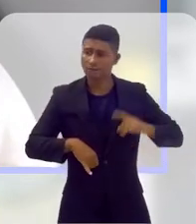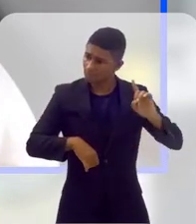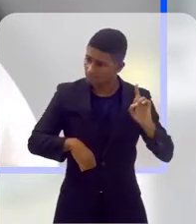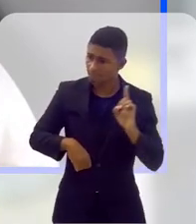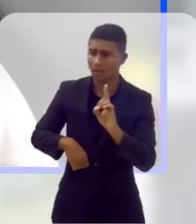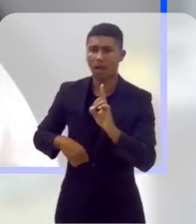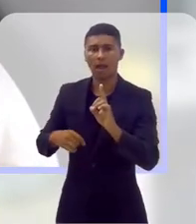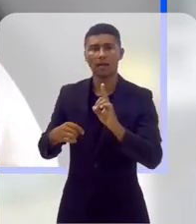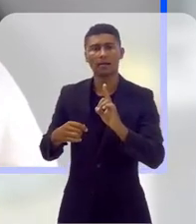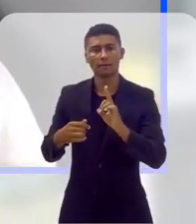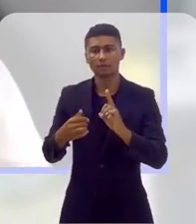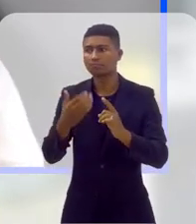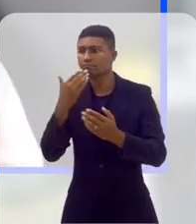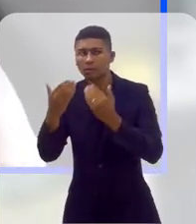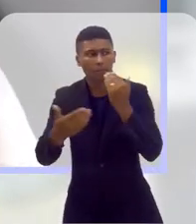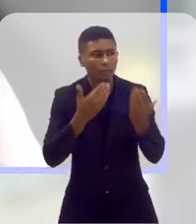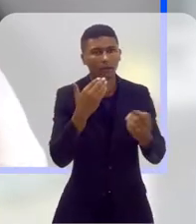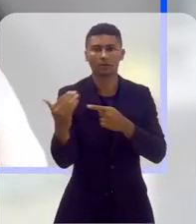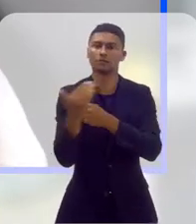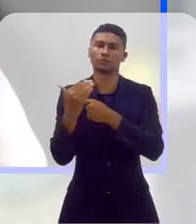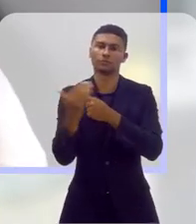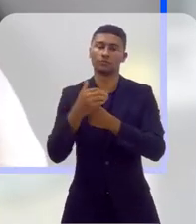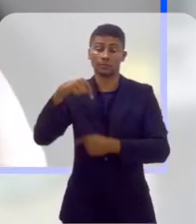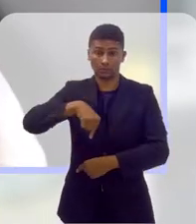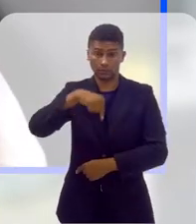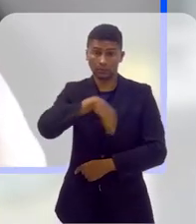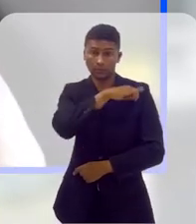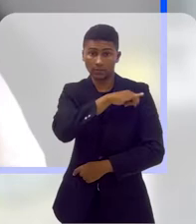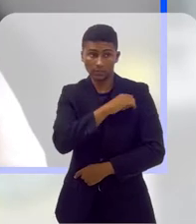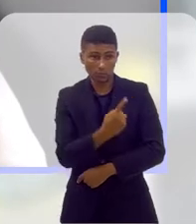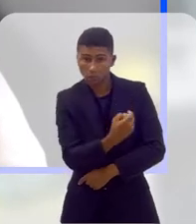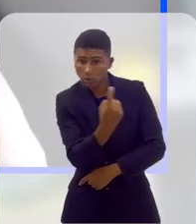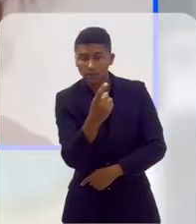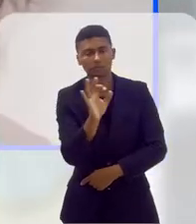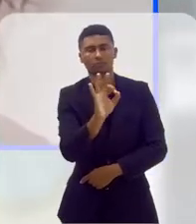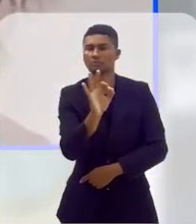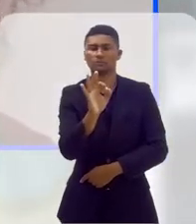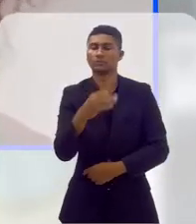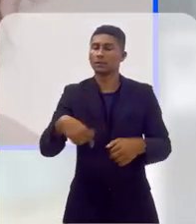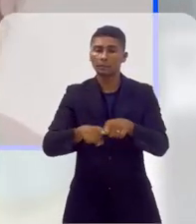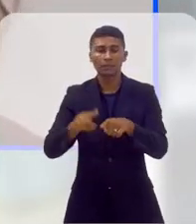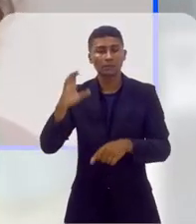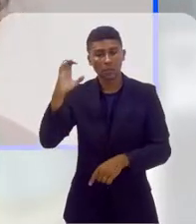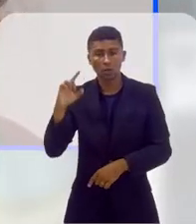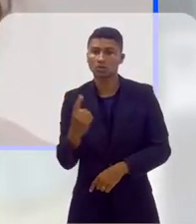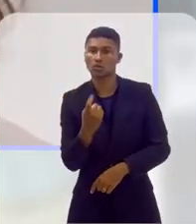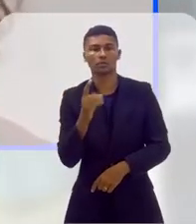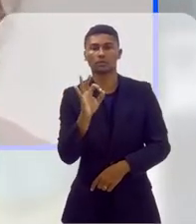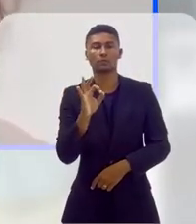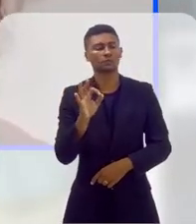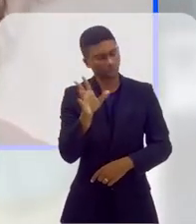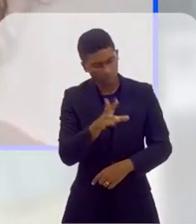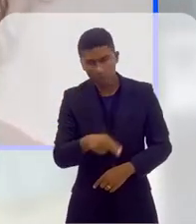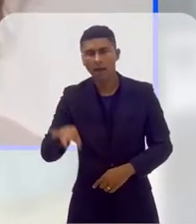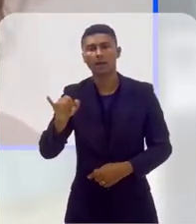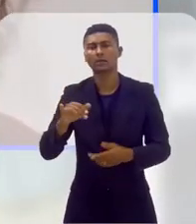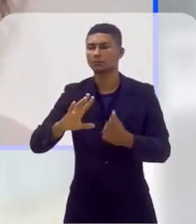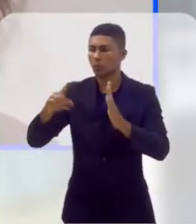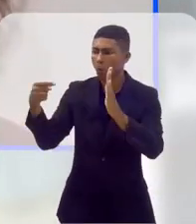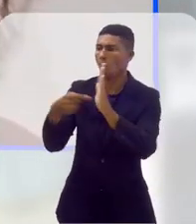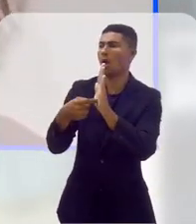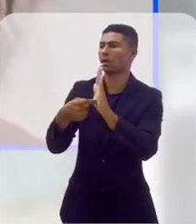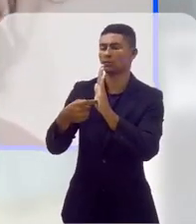estamos sozinhos no estado do Rio de Janeiro, muito menos na cidade de Niterói, e vamos registrar as ocorrências, pra gente poder gerar dados e gerar números,